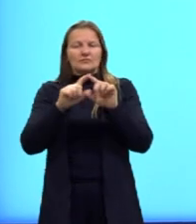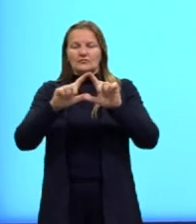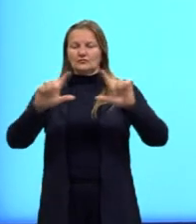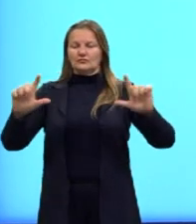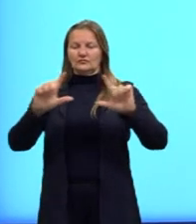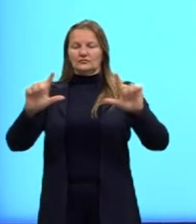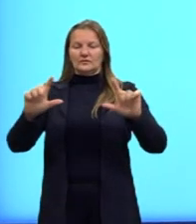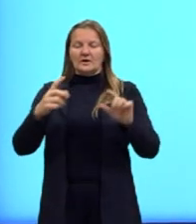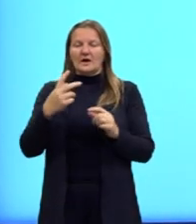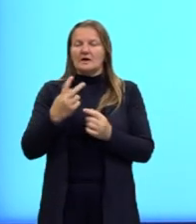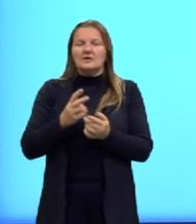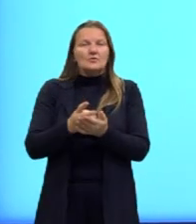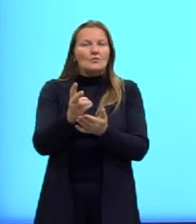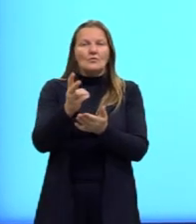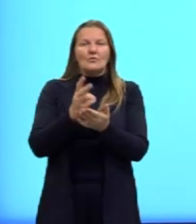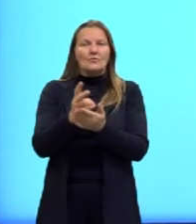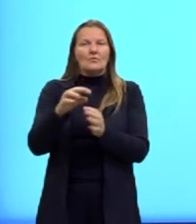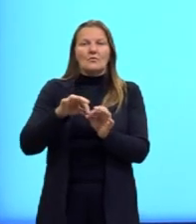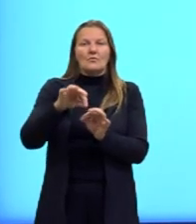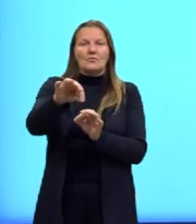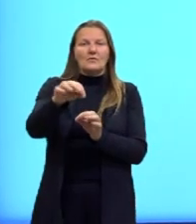comprimento, então, vai ser mantido.